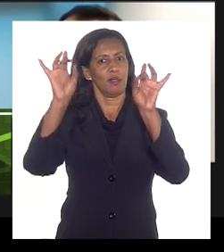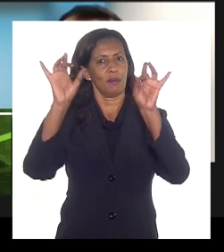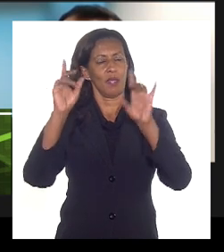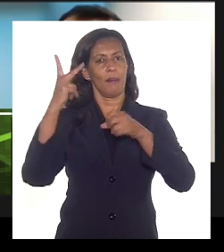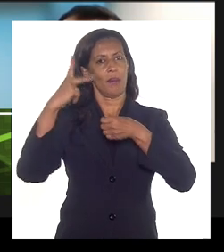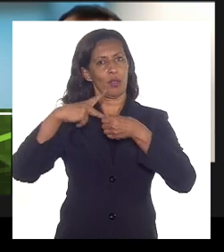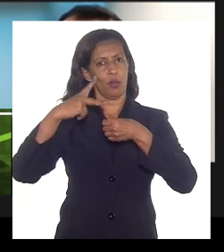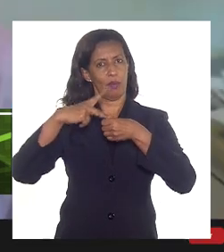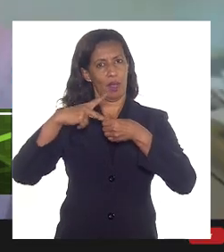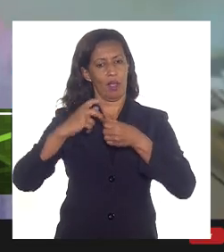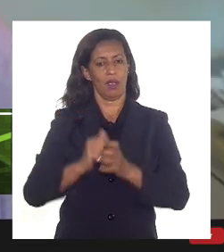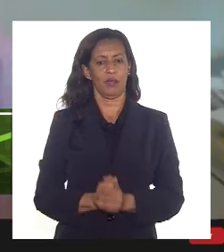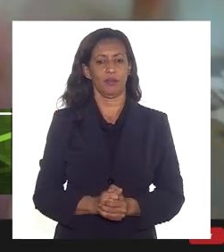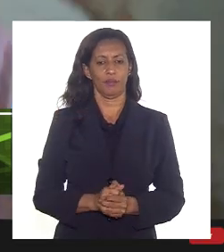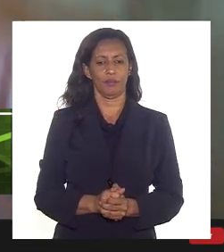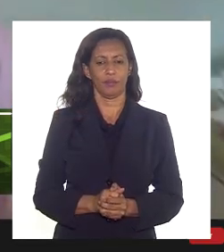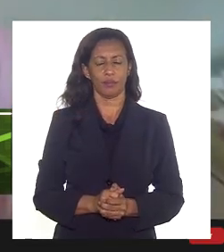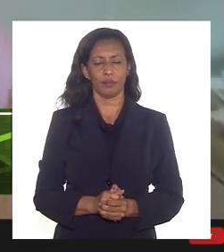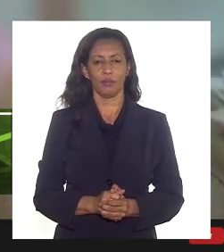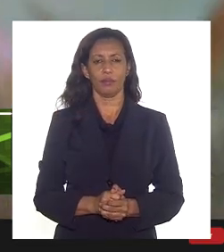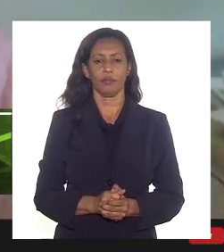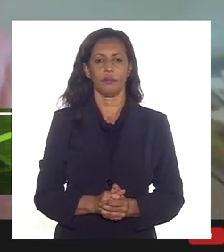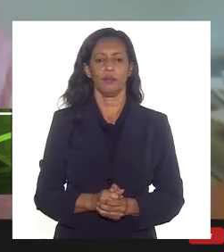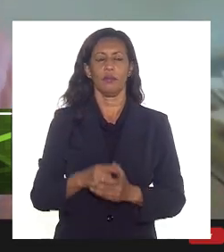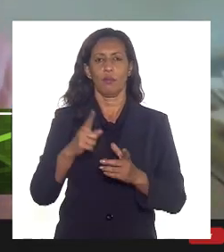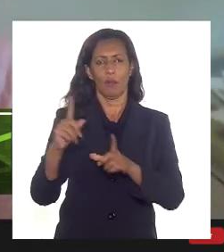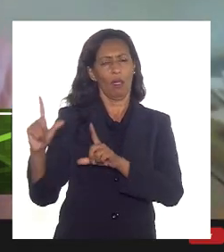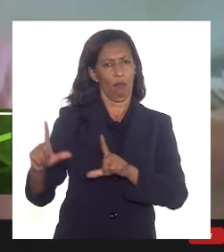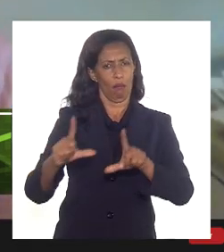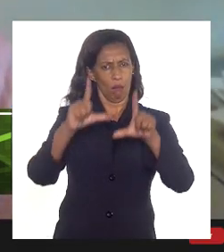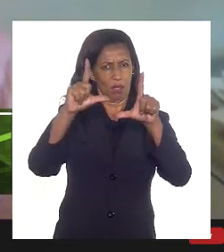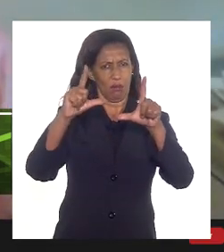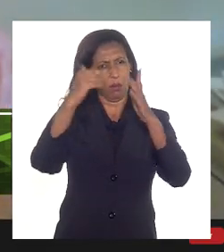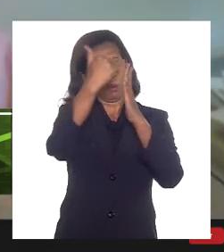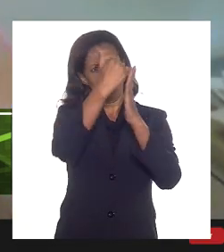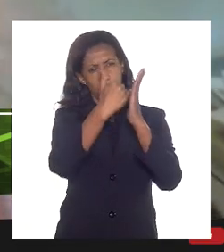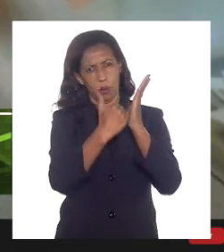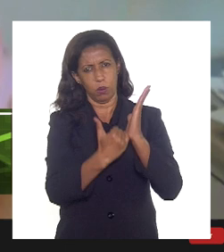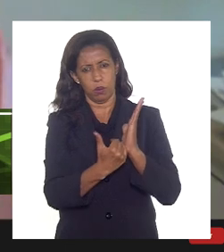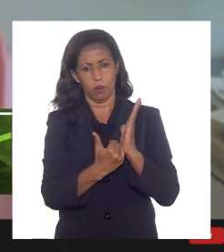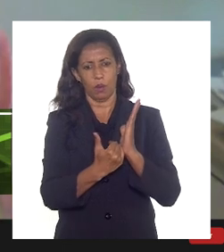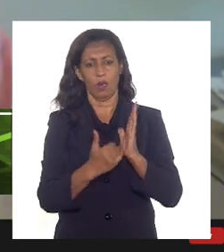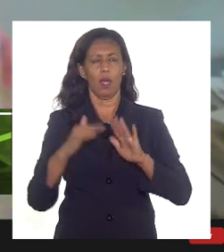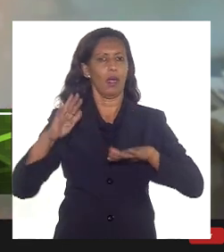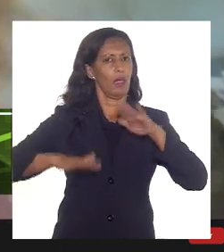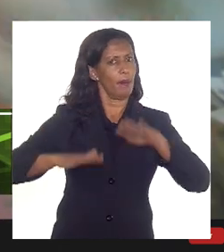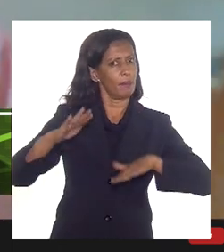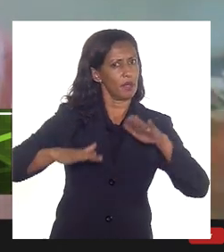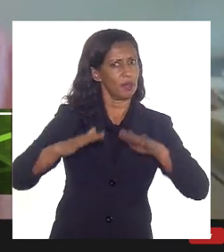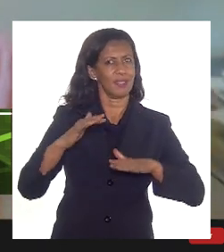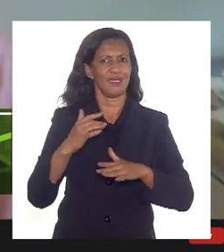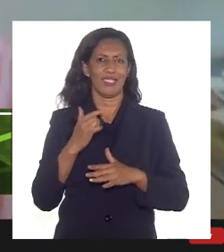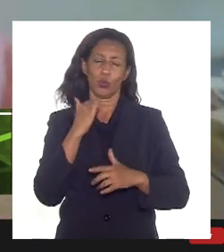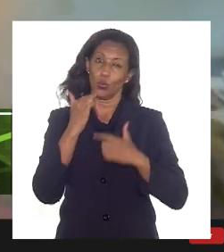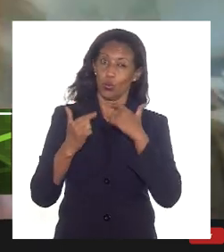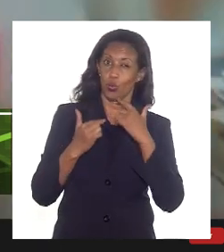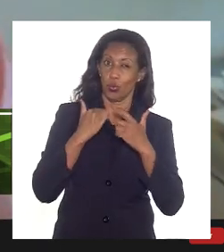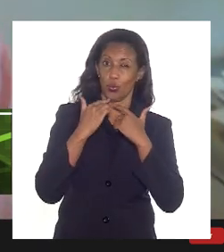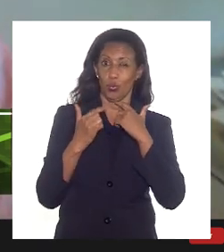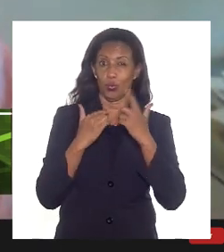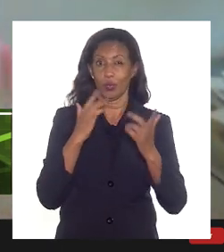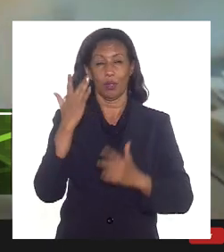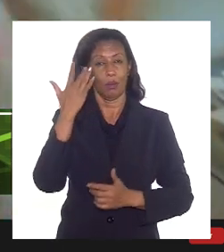Petrobras com um bom padrão de apresentação. E, apesar de continuar a deixar muitas dúvidas,